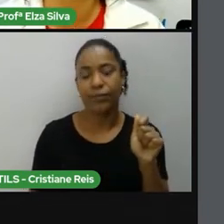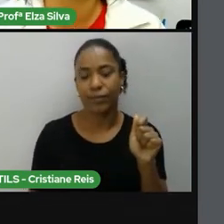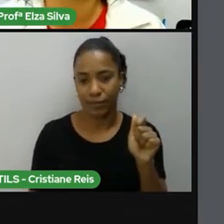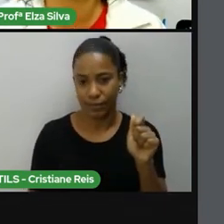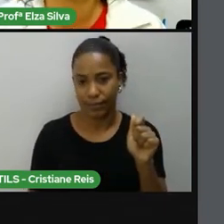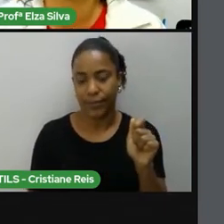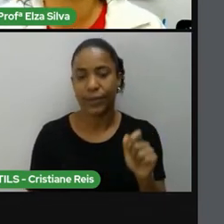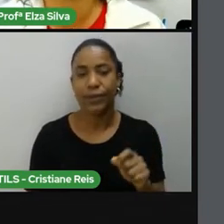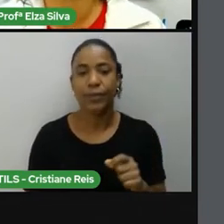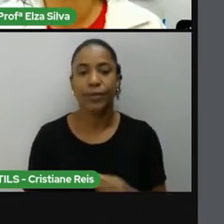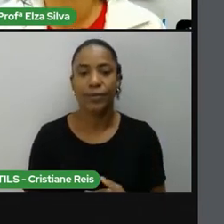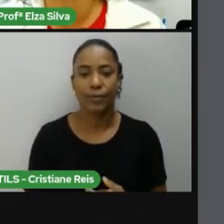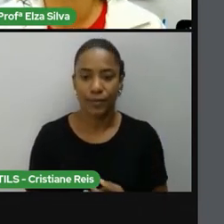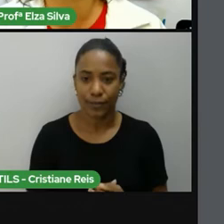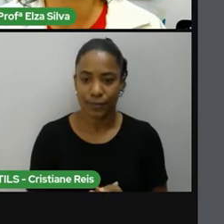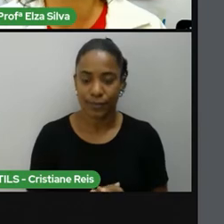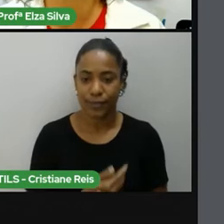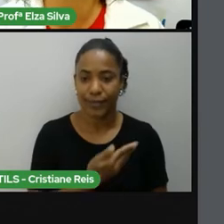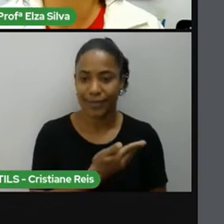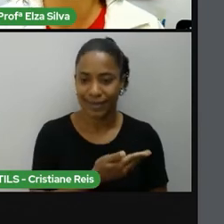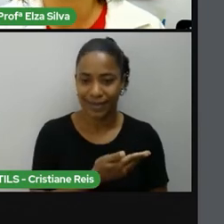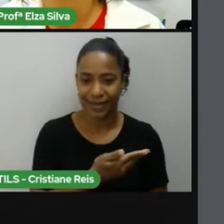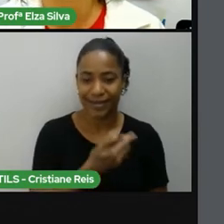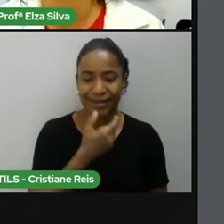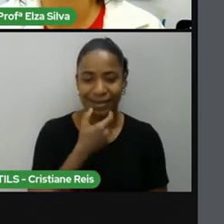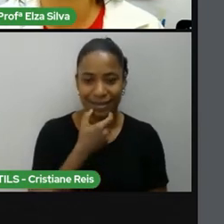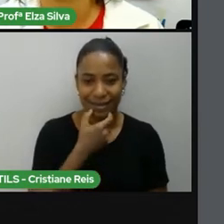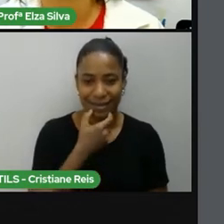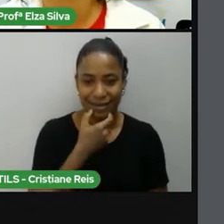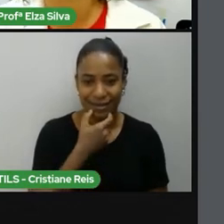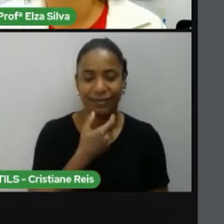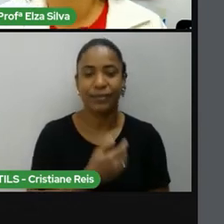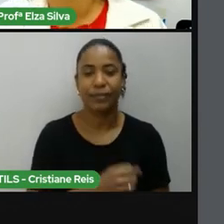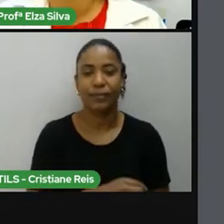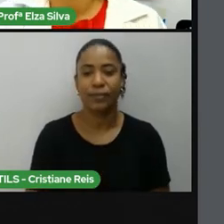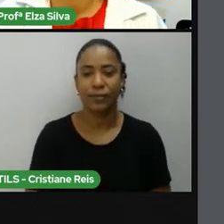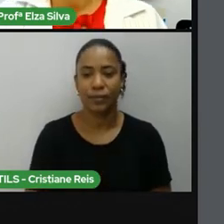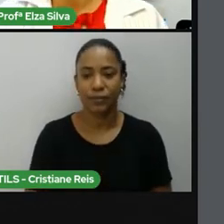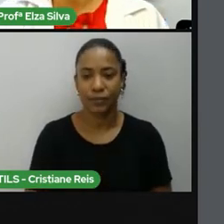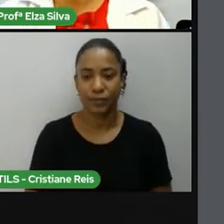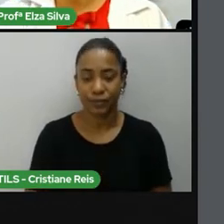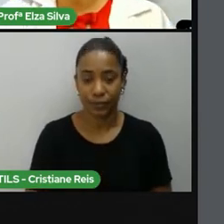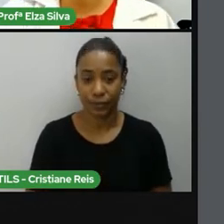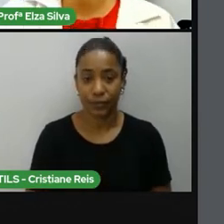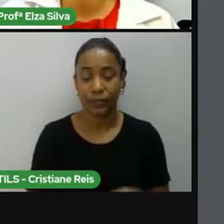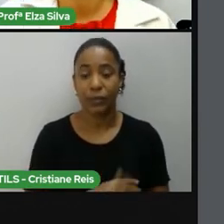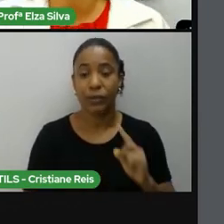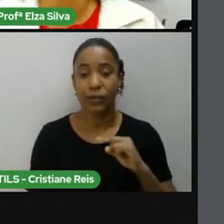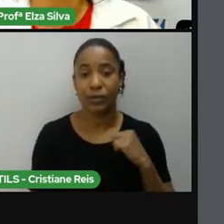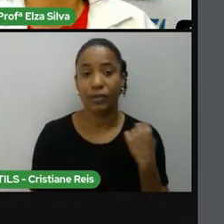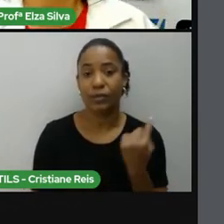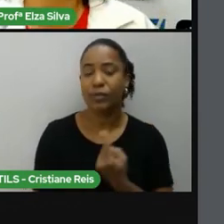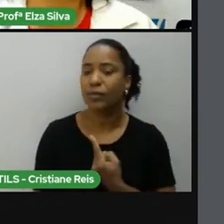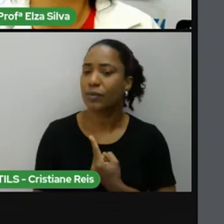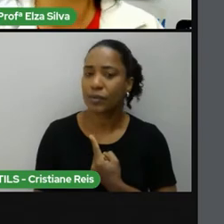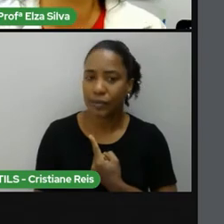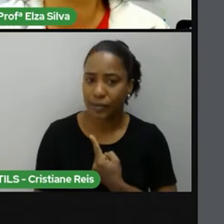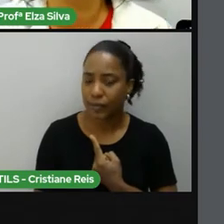as ugly due to her mannerism and dark skin. O que que nós podemos